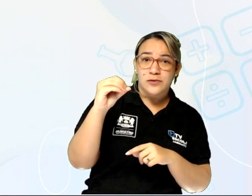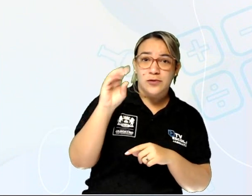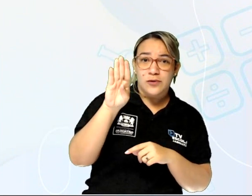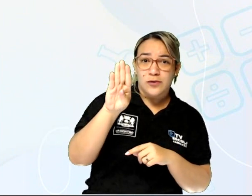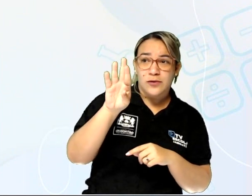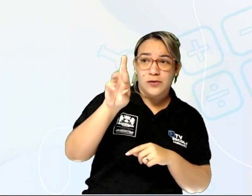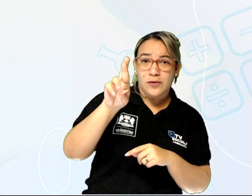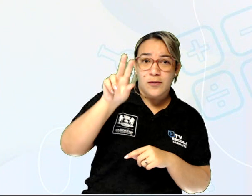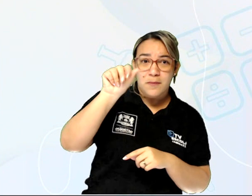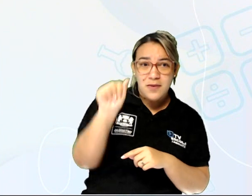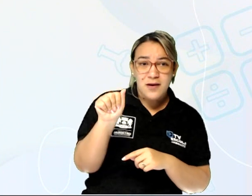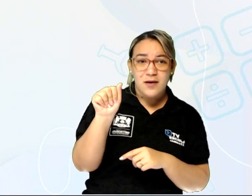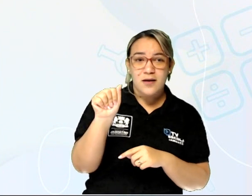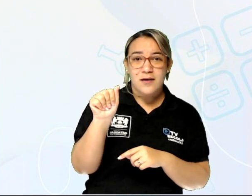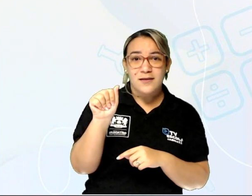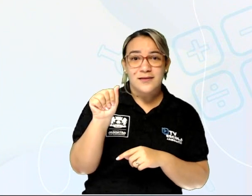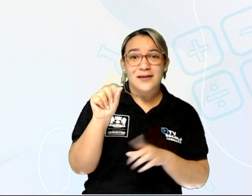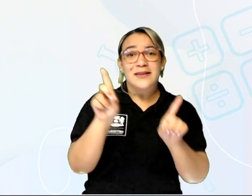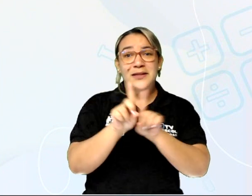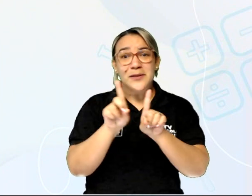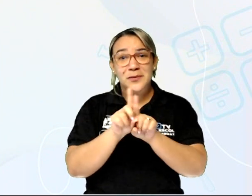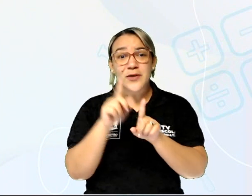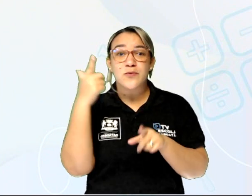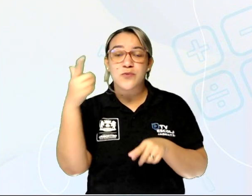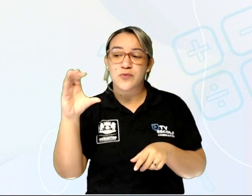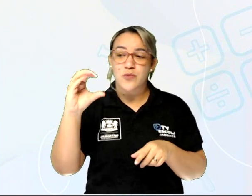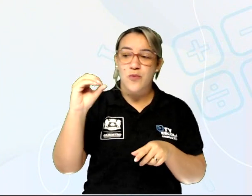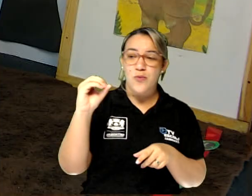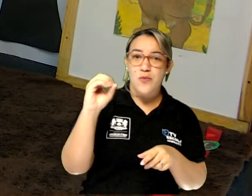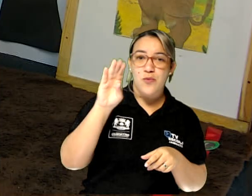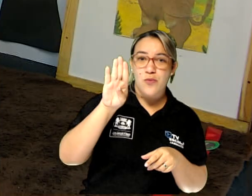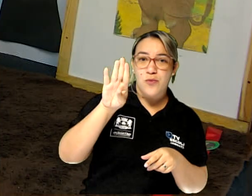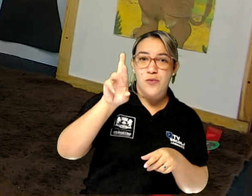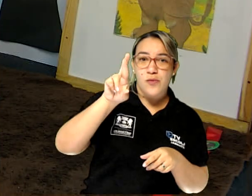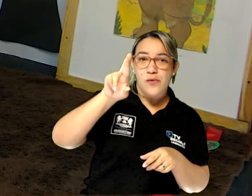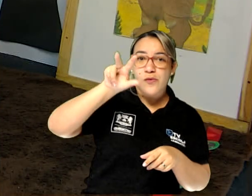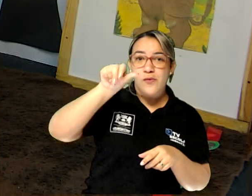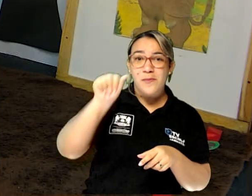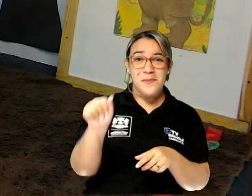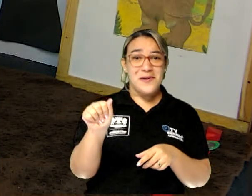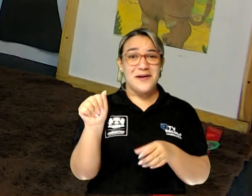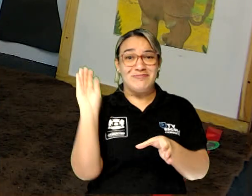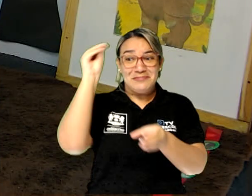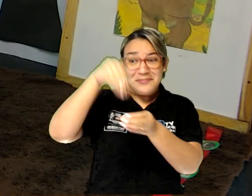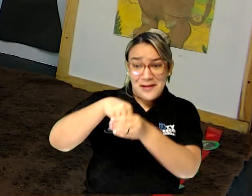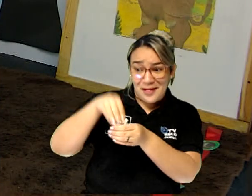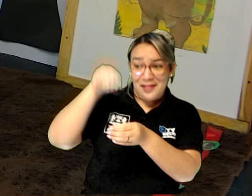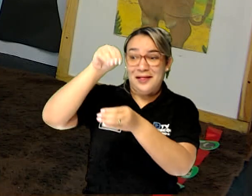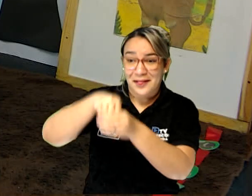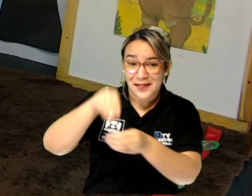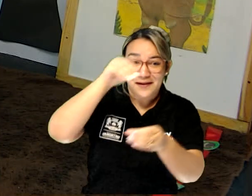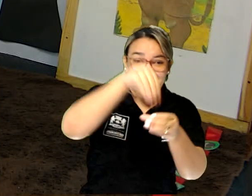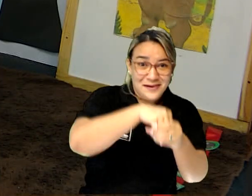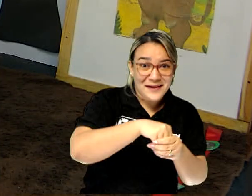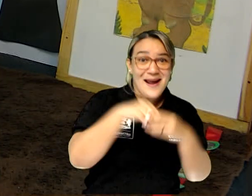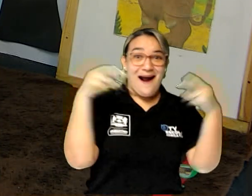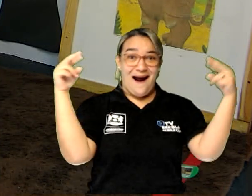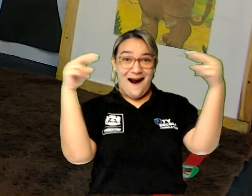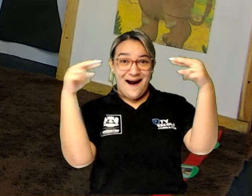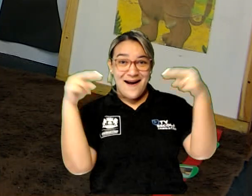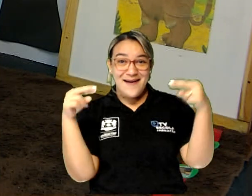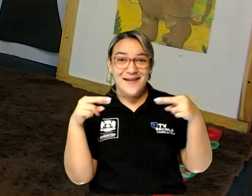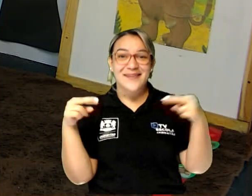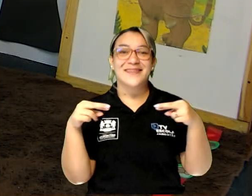de cobra, que é obra. Olha que engraçado. Existem palavras dentro de outras palavras que também